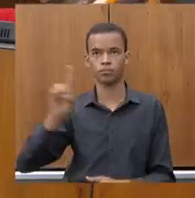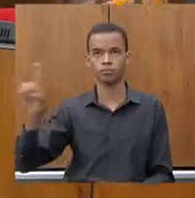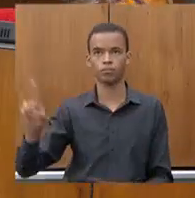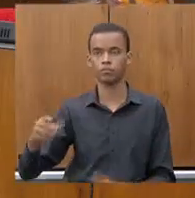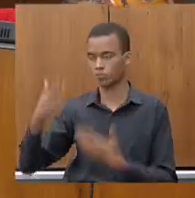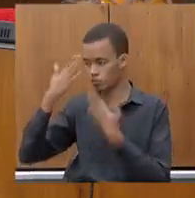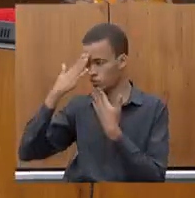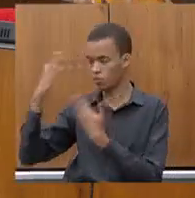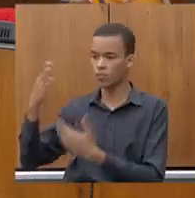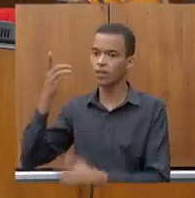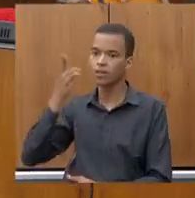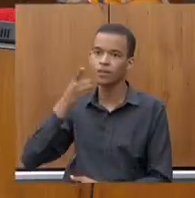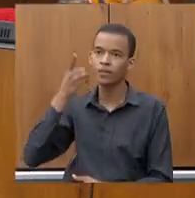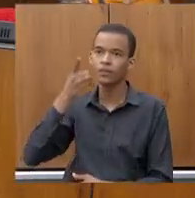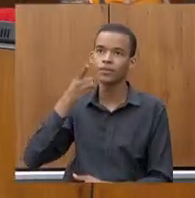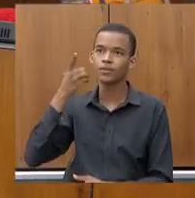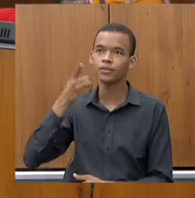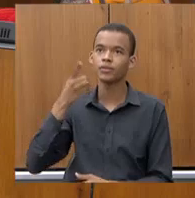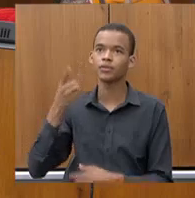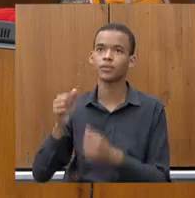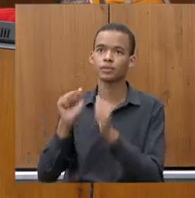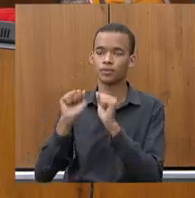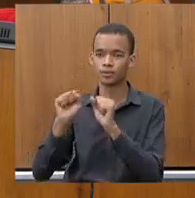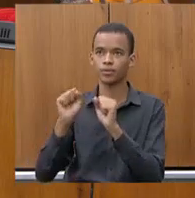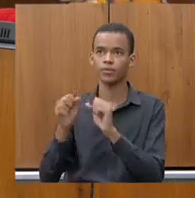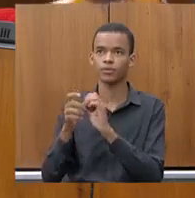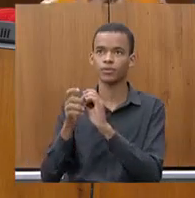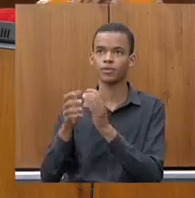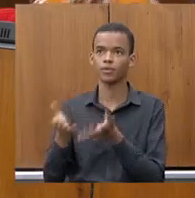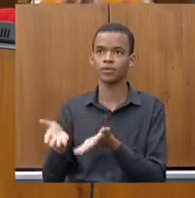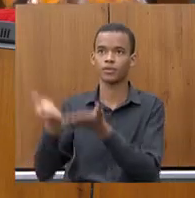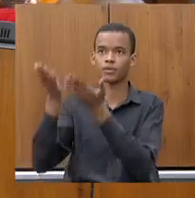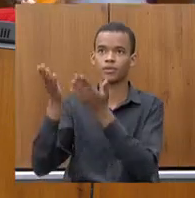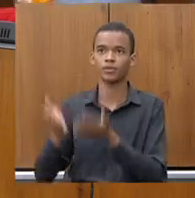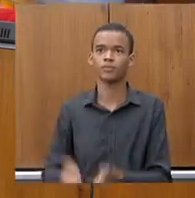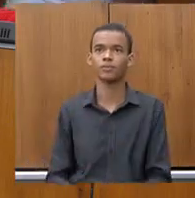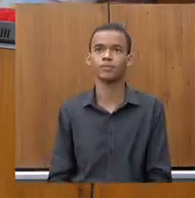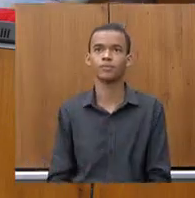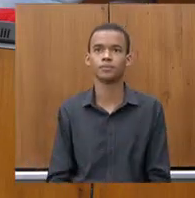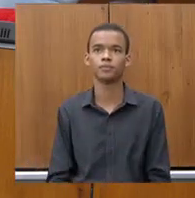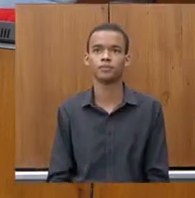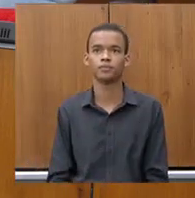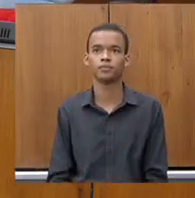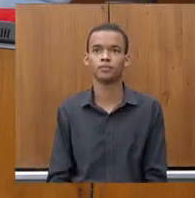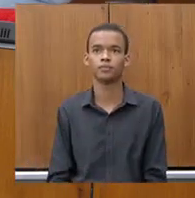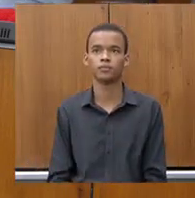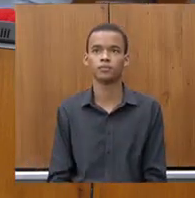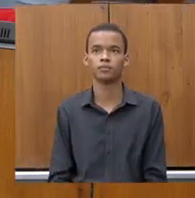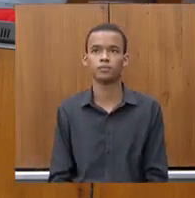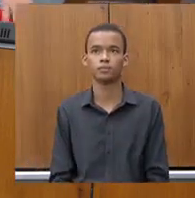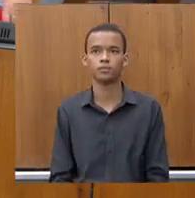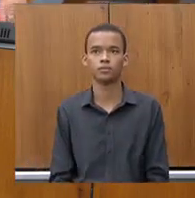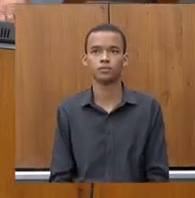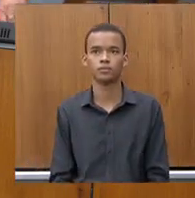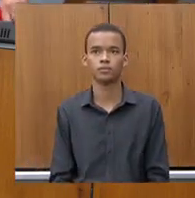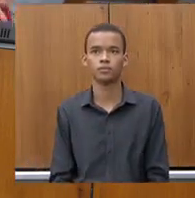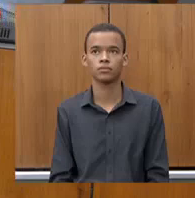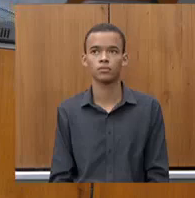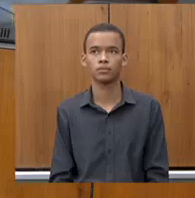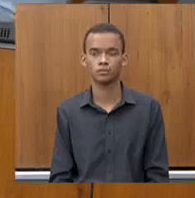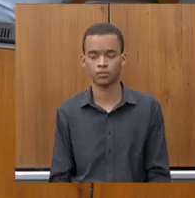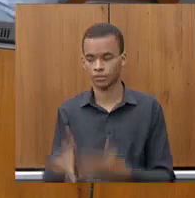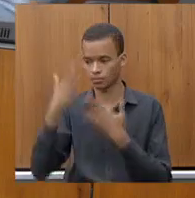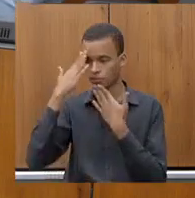Eu também tinha empréstimo, consegui nada naquela época, que eu sofri também. Eu também. Bom, dando continuidade, obrigado pela